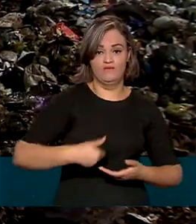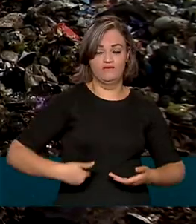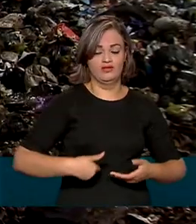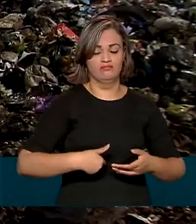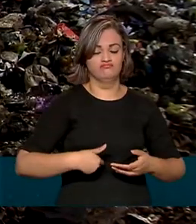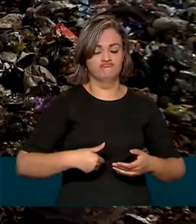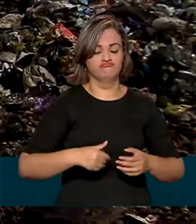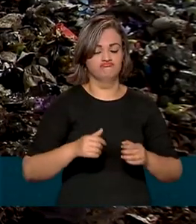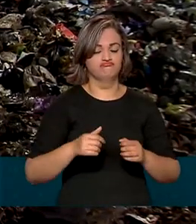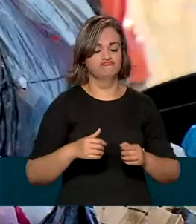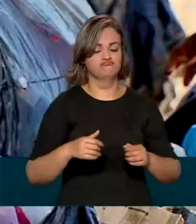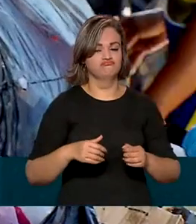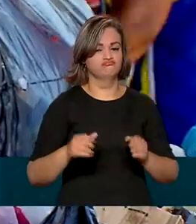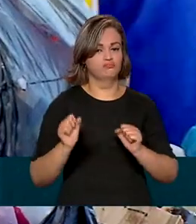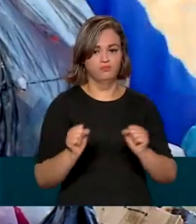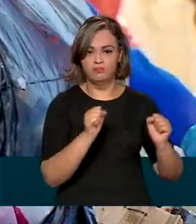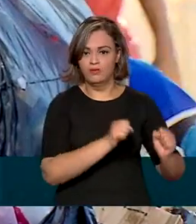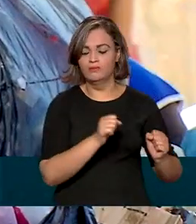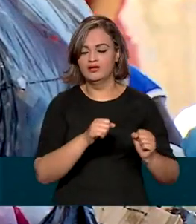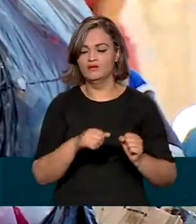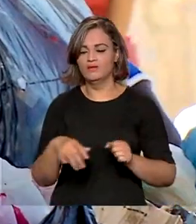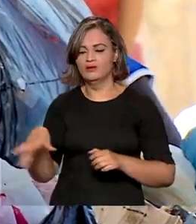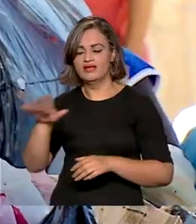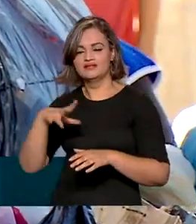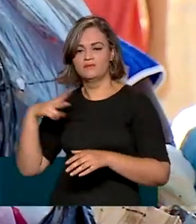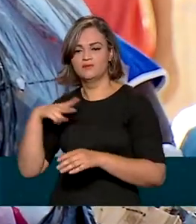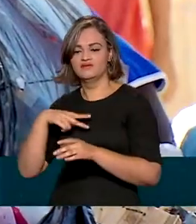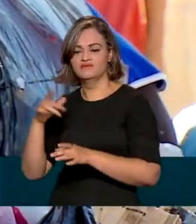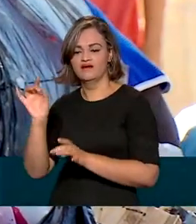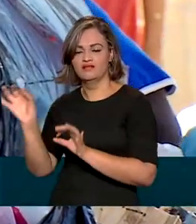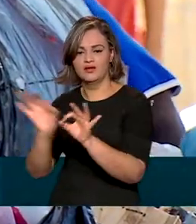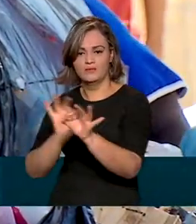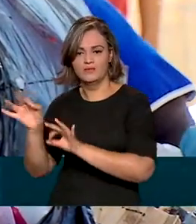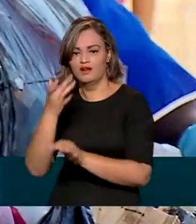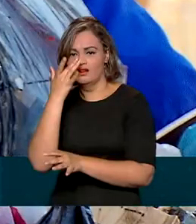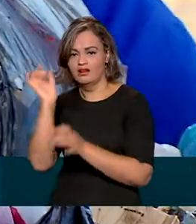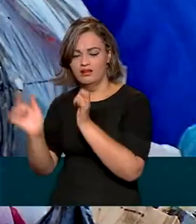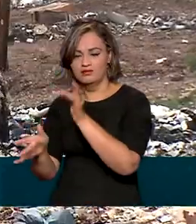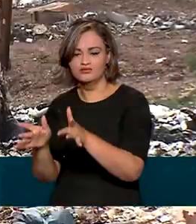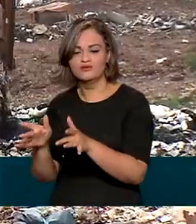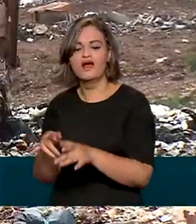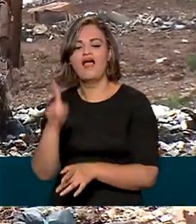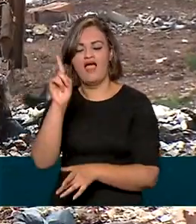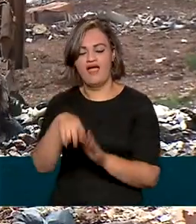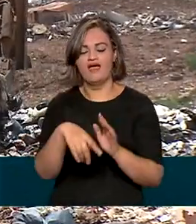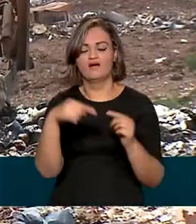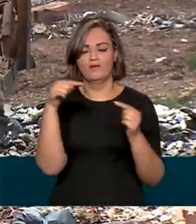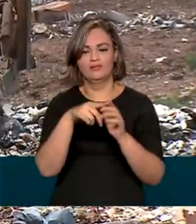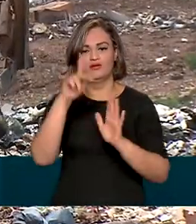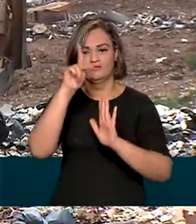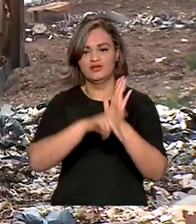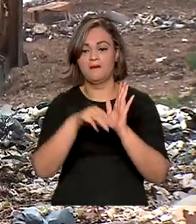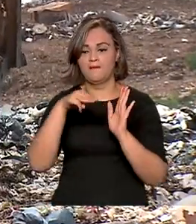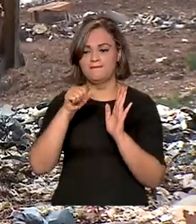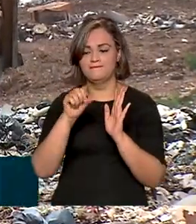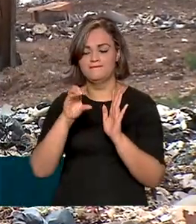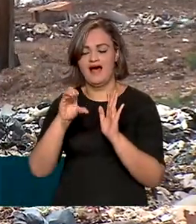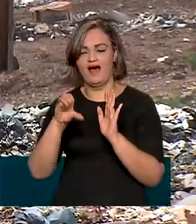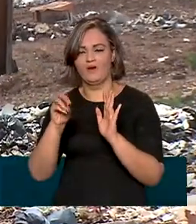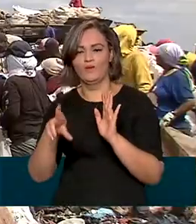público e iniciativa privada na gestão de resíduos está prevista no marco legal do saneamento básico, que determina